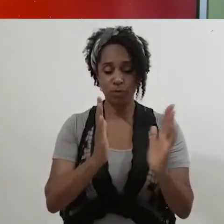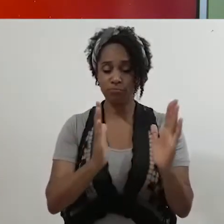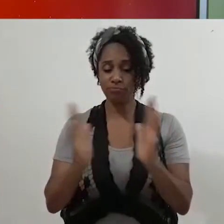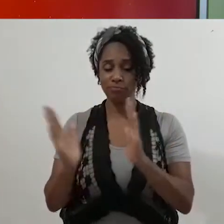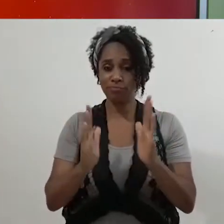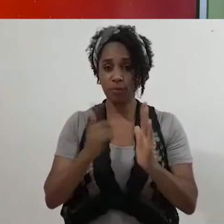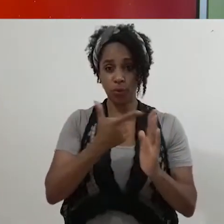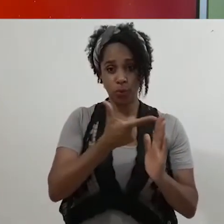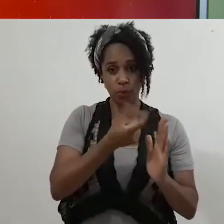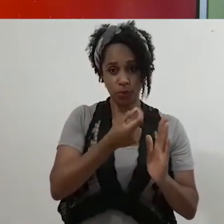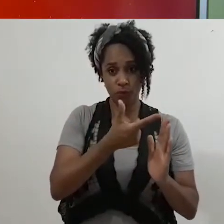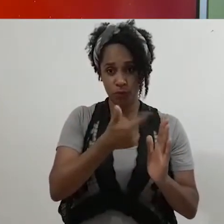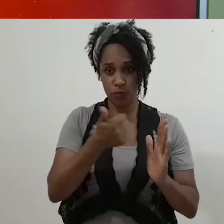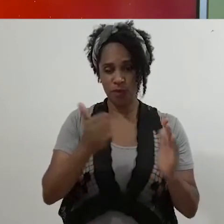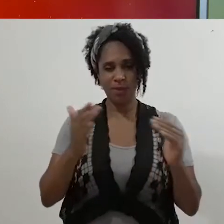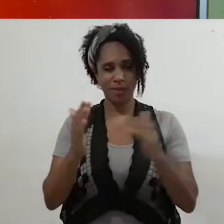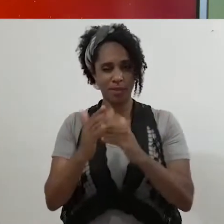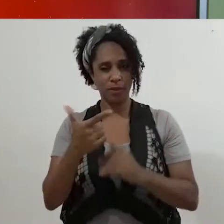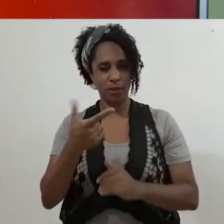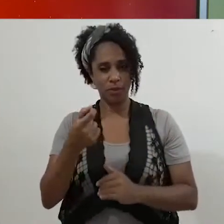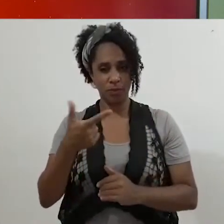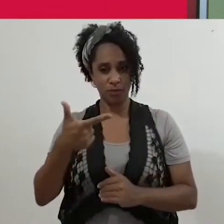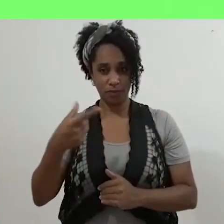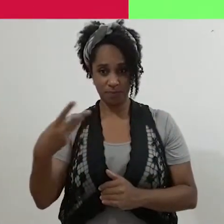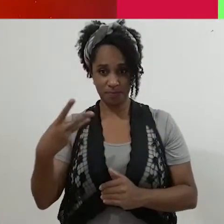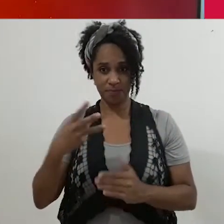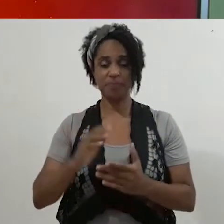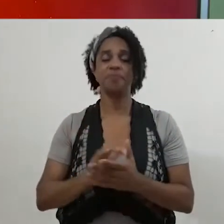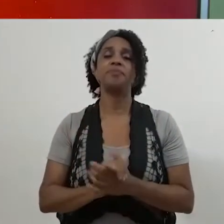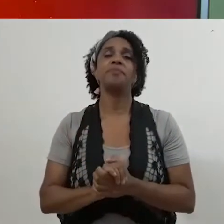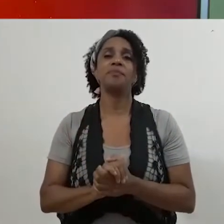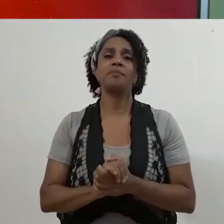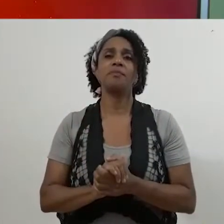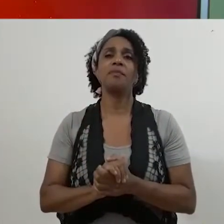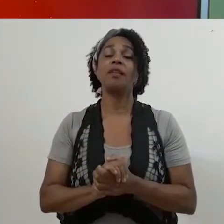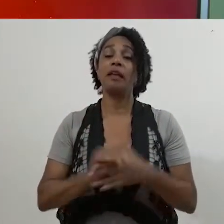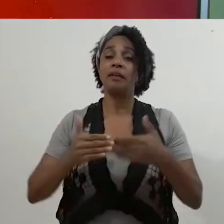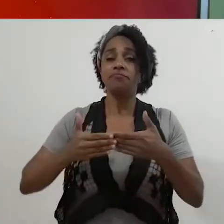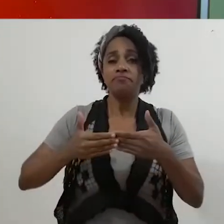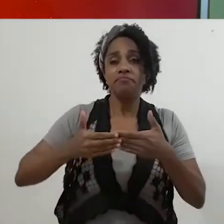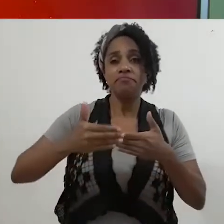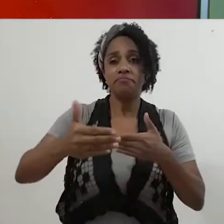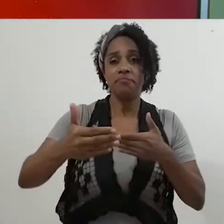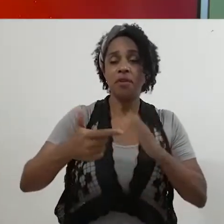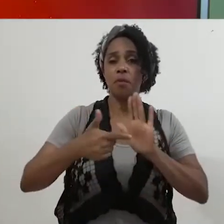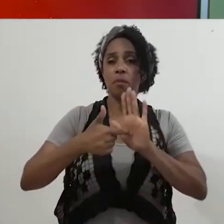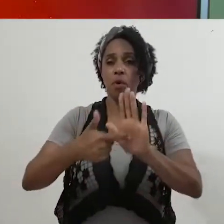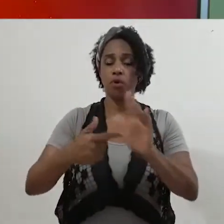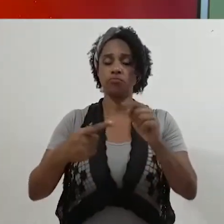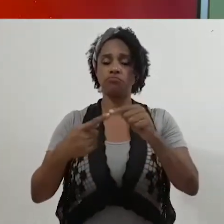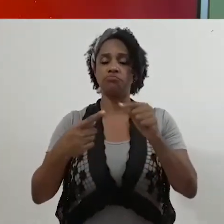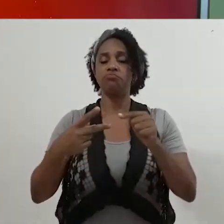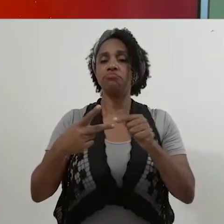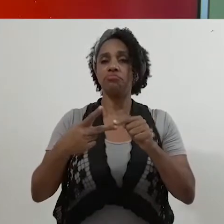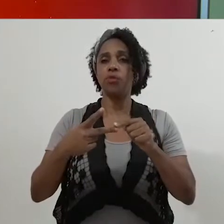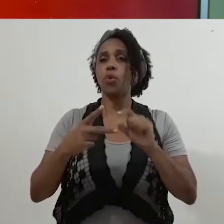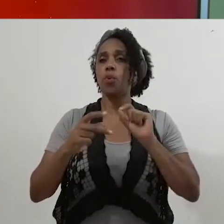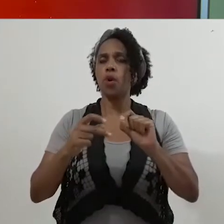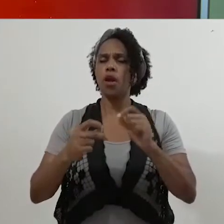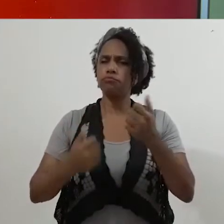2021 a 2023. As duas próximas ações reforçam a